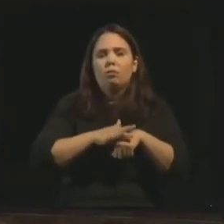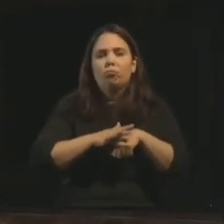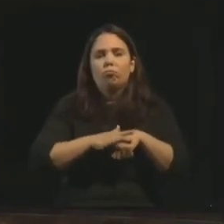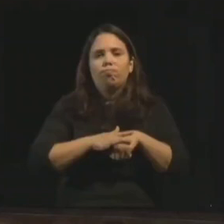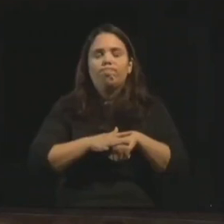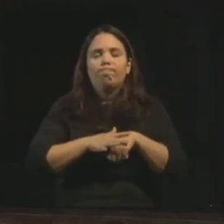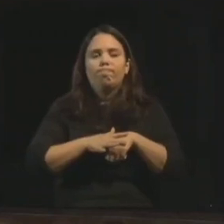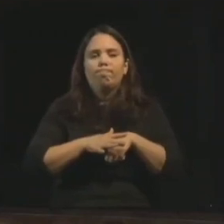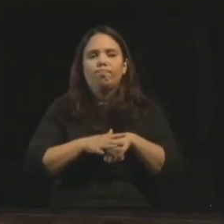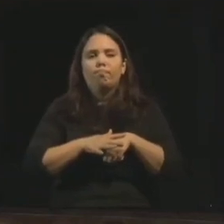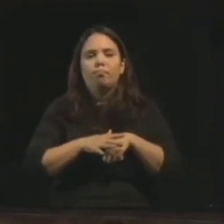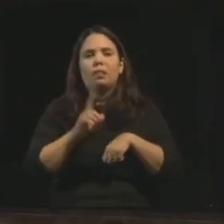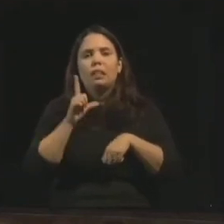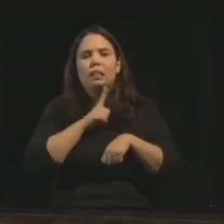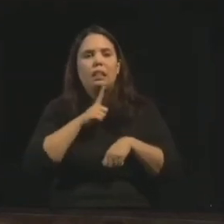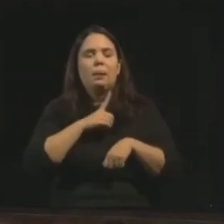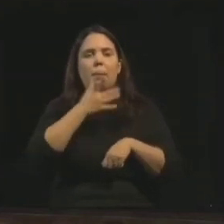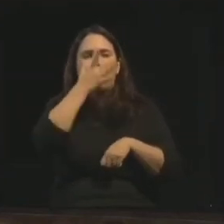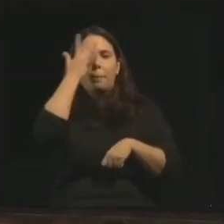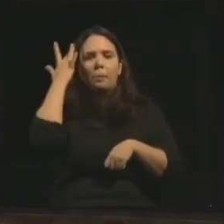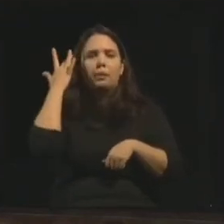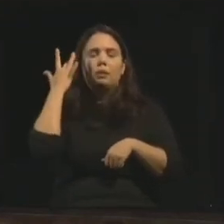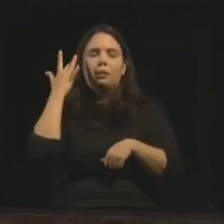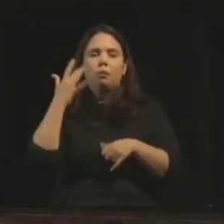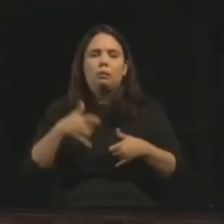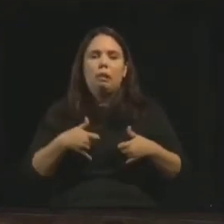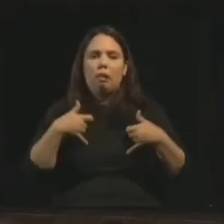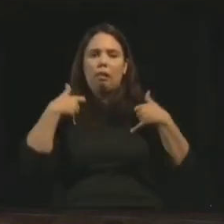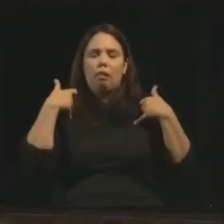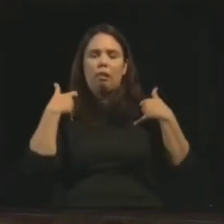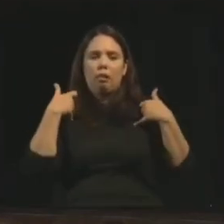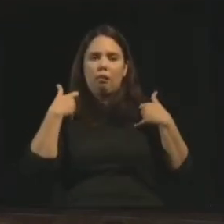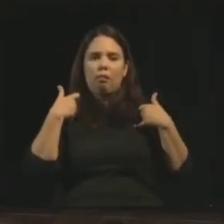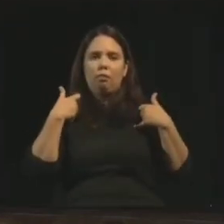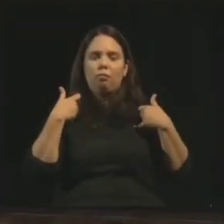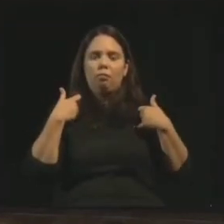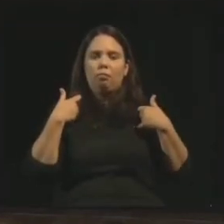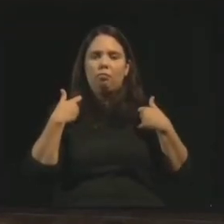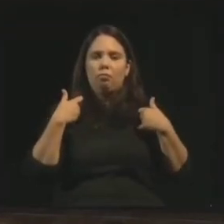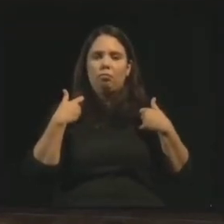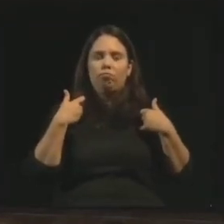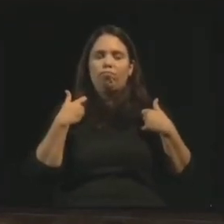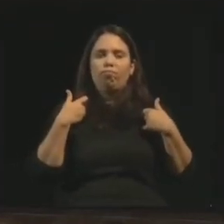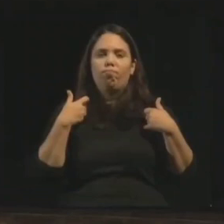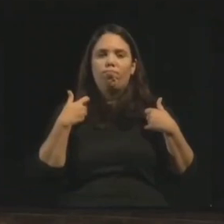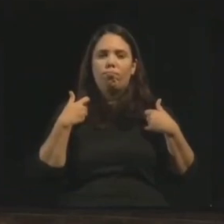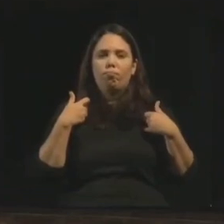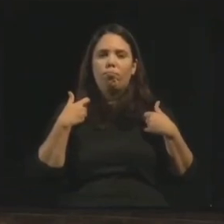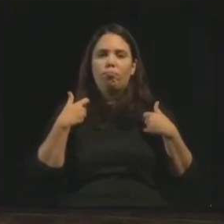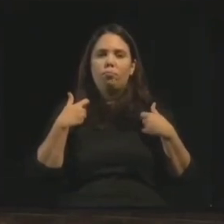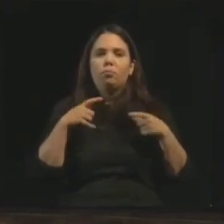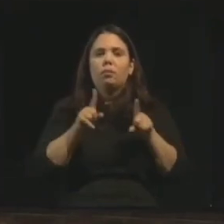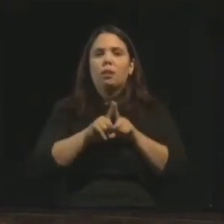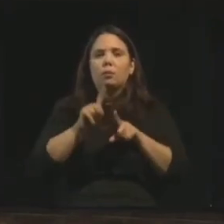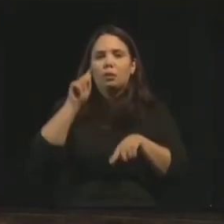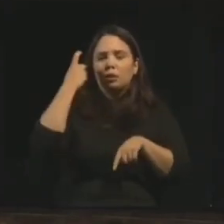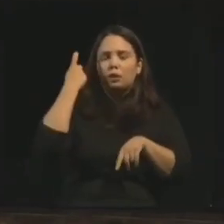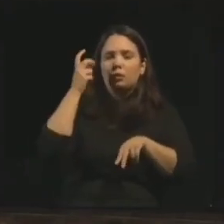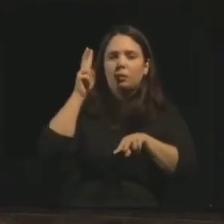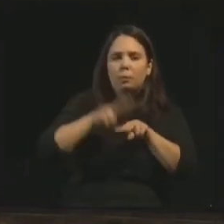vítima dos grilhões, da obsessão e me fostes ver. Estive preso